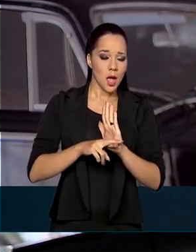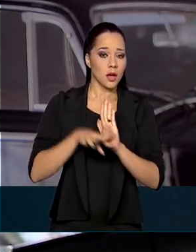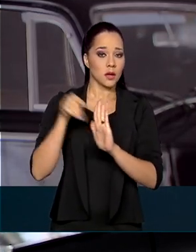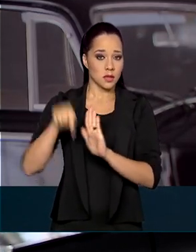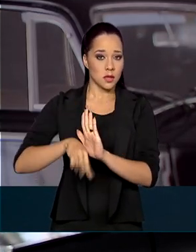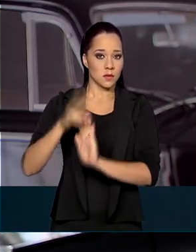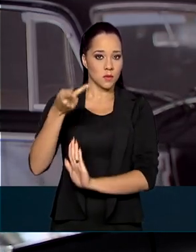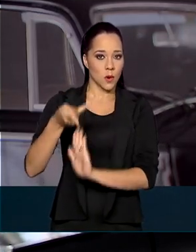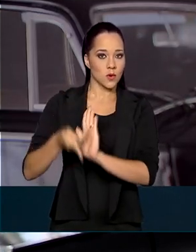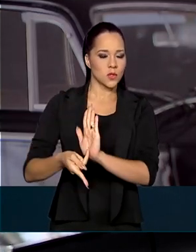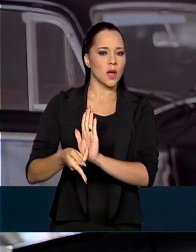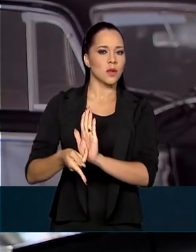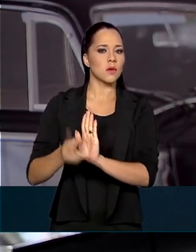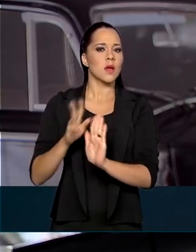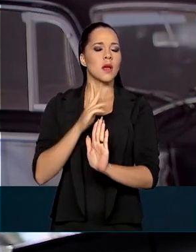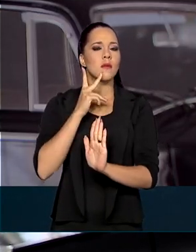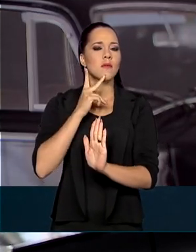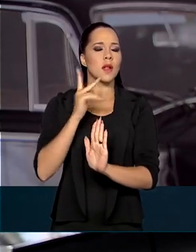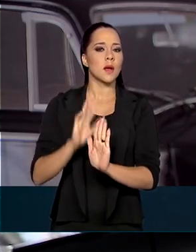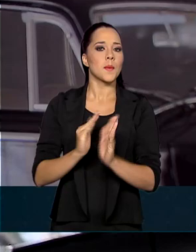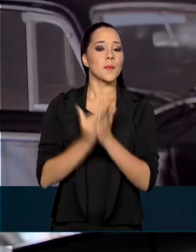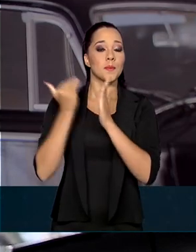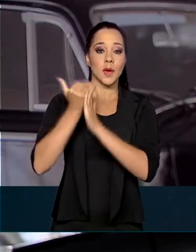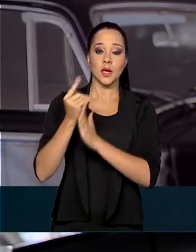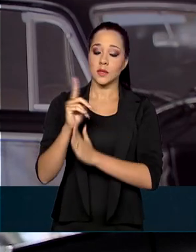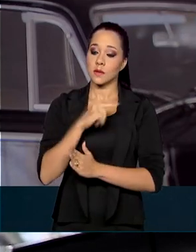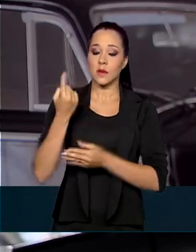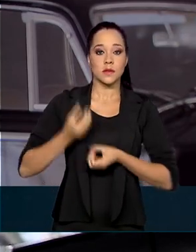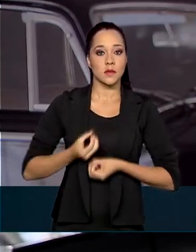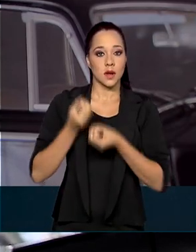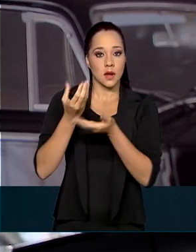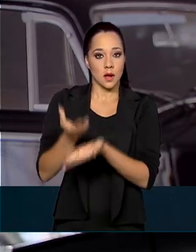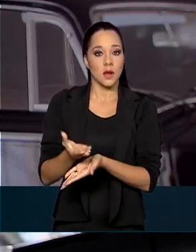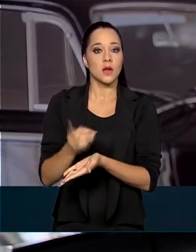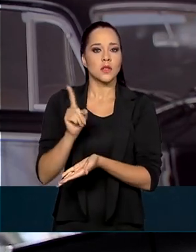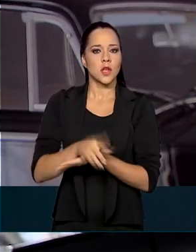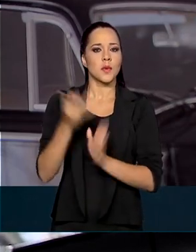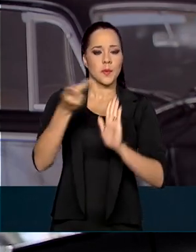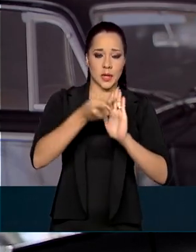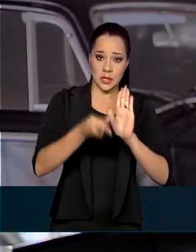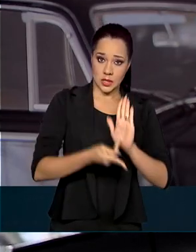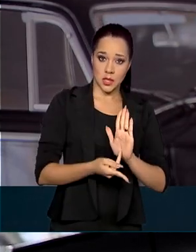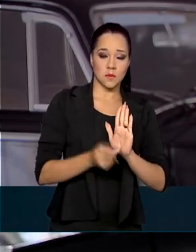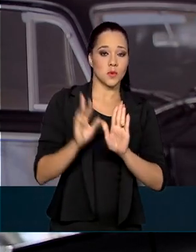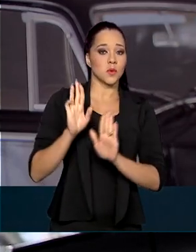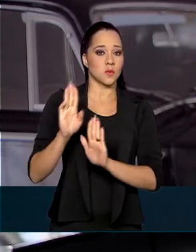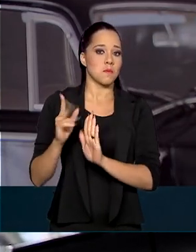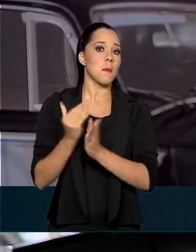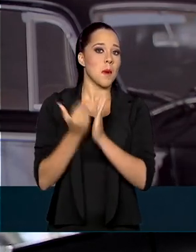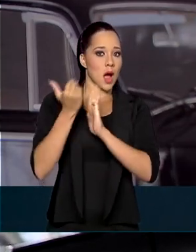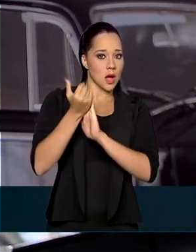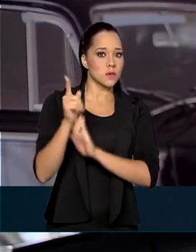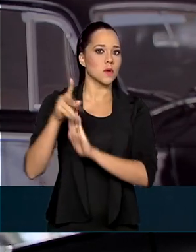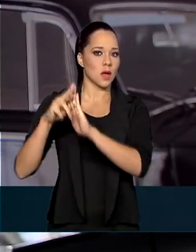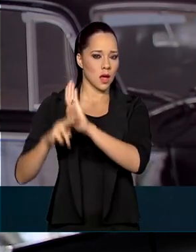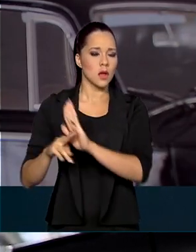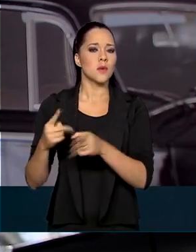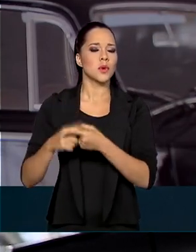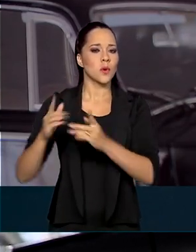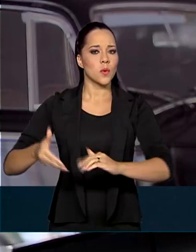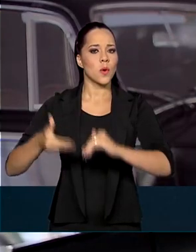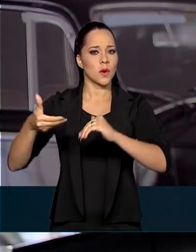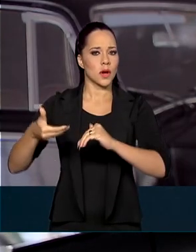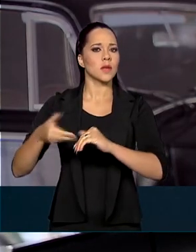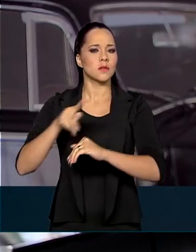Esse projeto trata muito mais, que nós entregamos, mais sobre princípios do que regras, até porque o Congresso Nacional